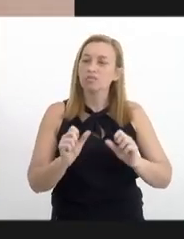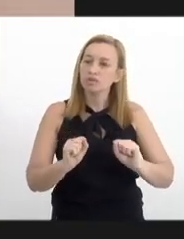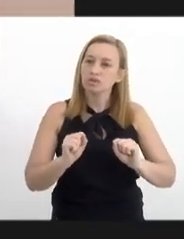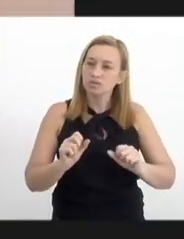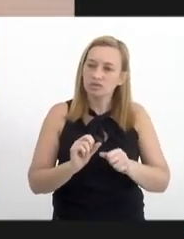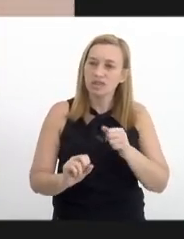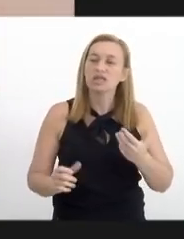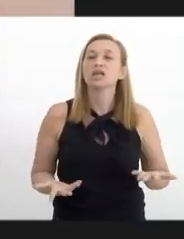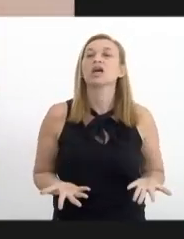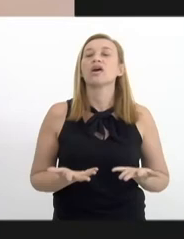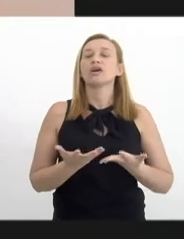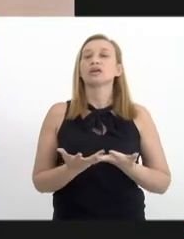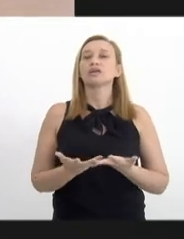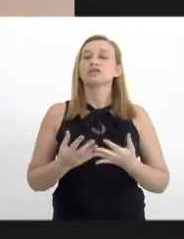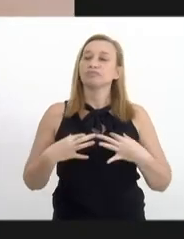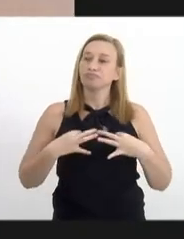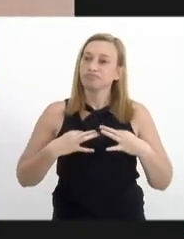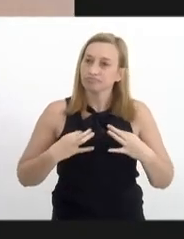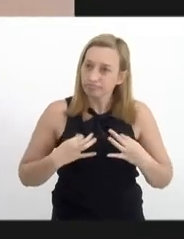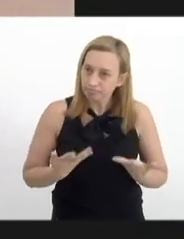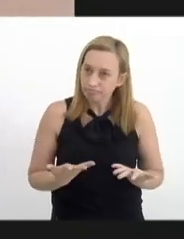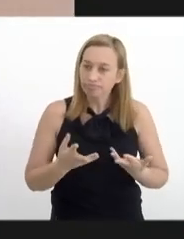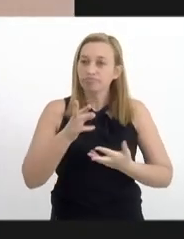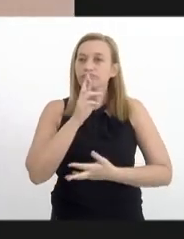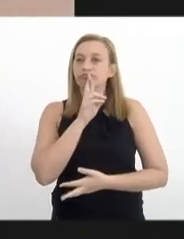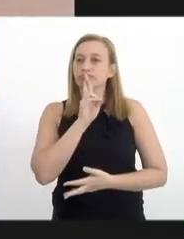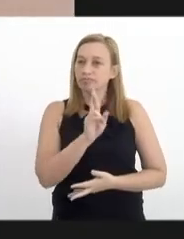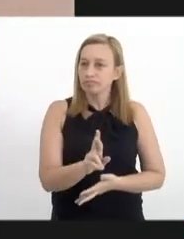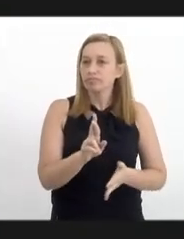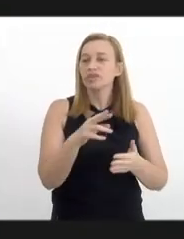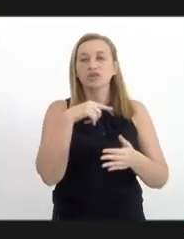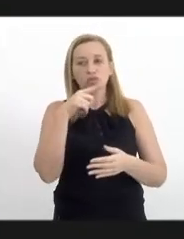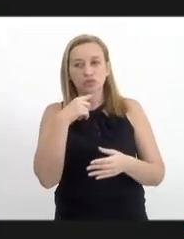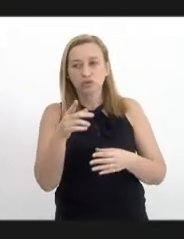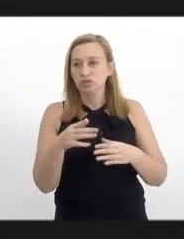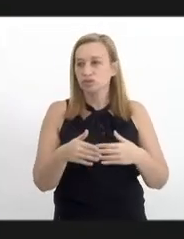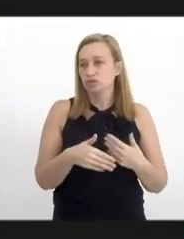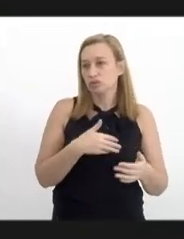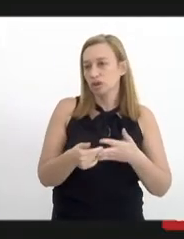Nós estamos aqui à disposição para responder dúvidas e perguntas.